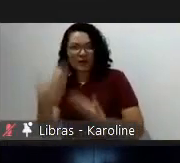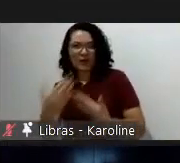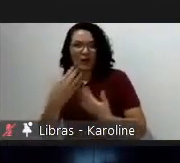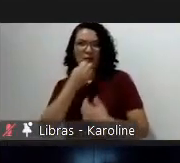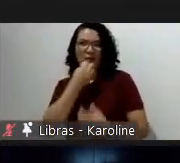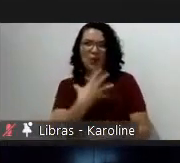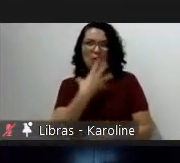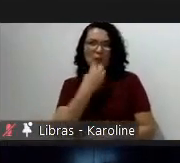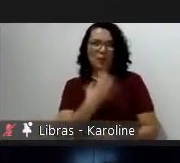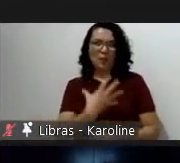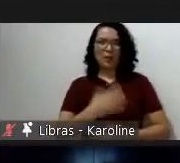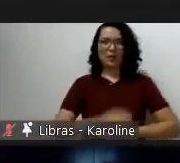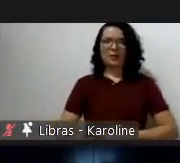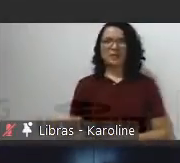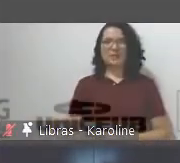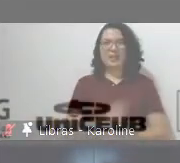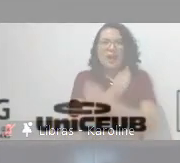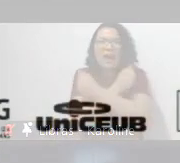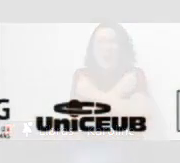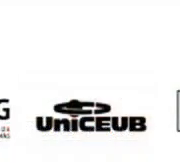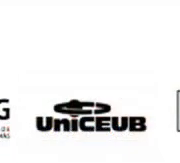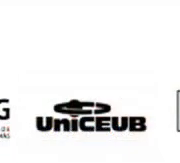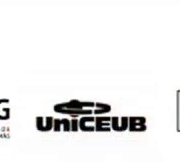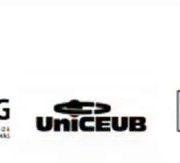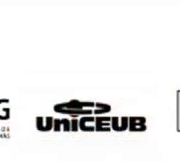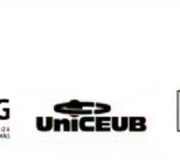obrigada. Vanessa, um abração, um abração.